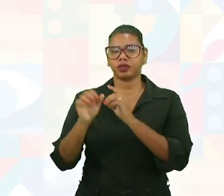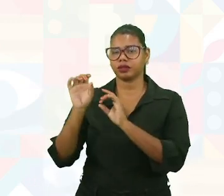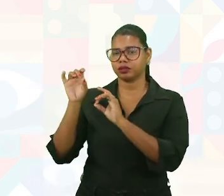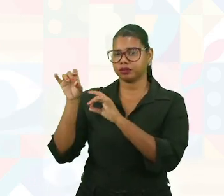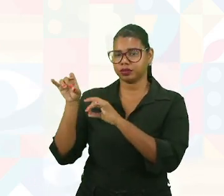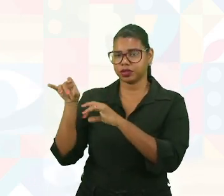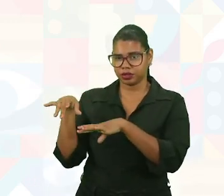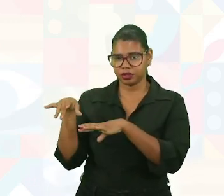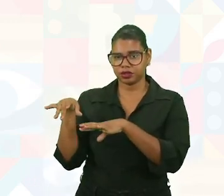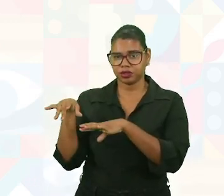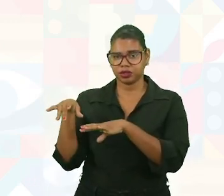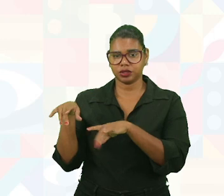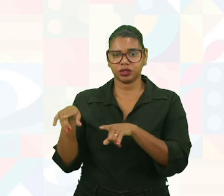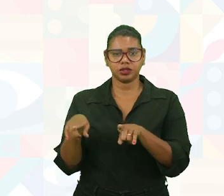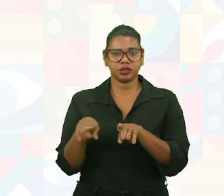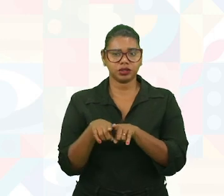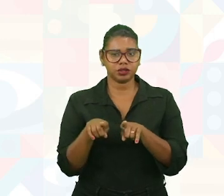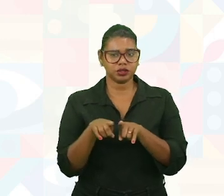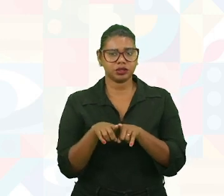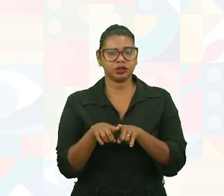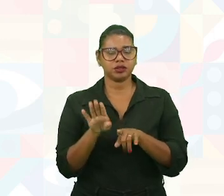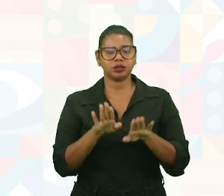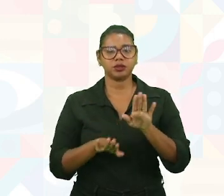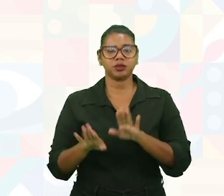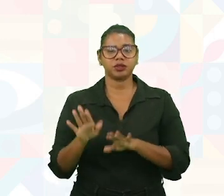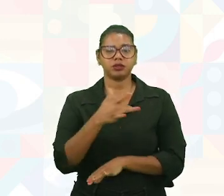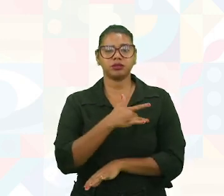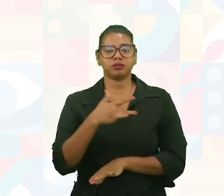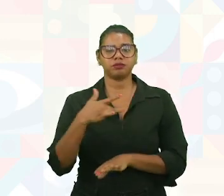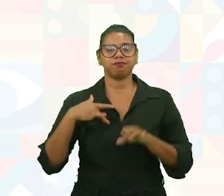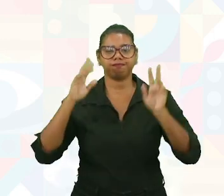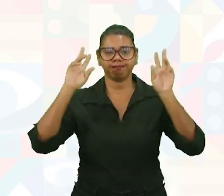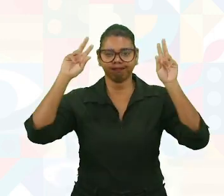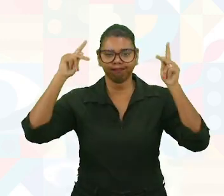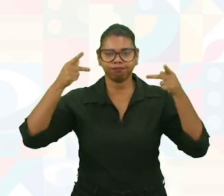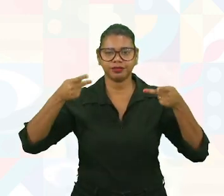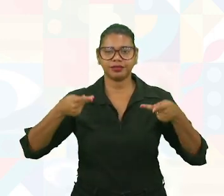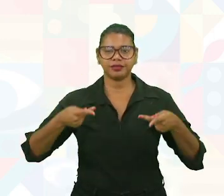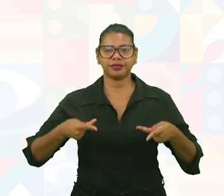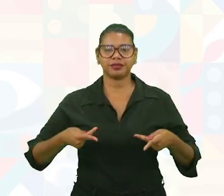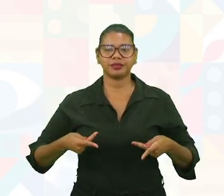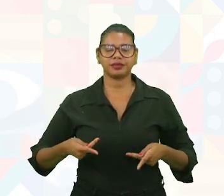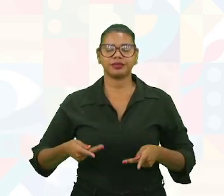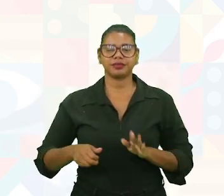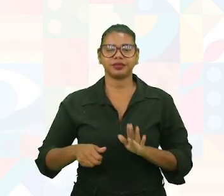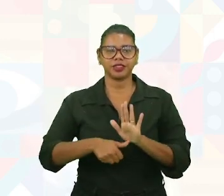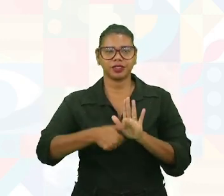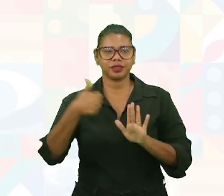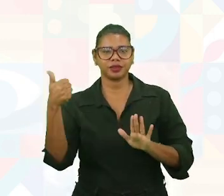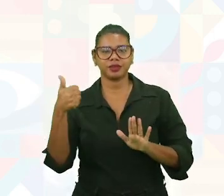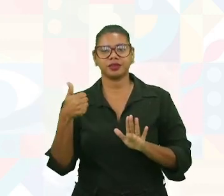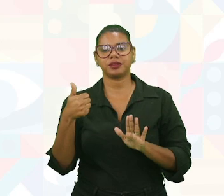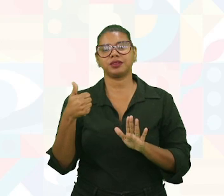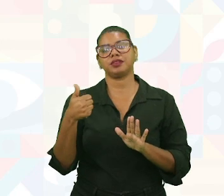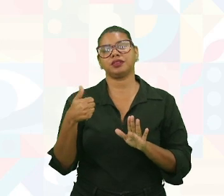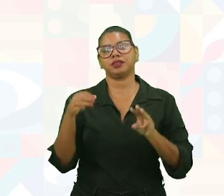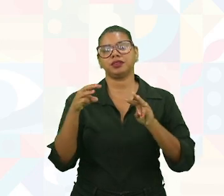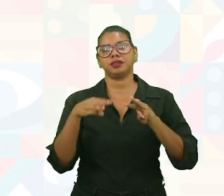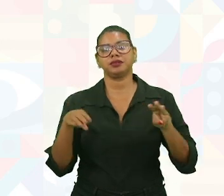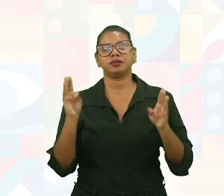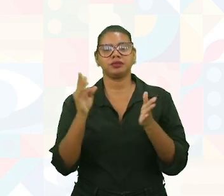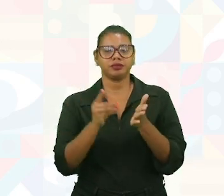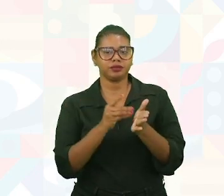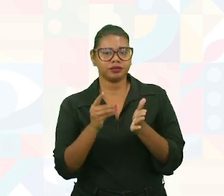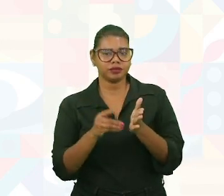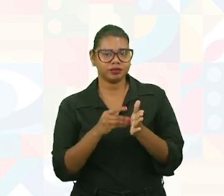Segundo, também por conta da saúde do ser humano. Então é uma prioridade do ecodesign. O bambu.